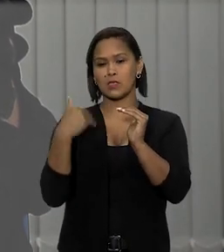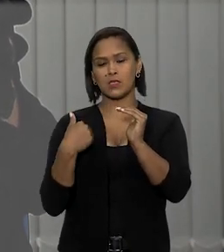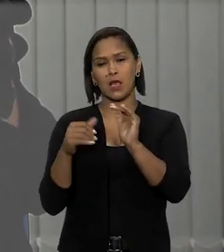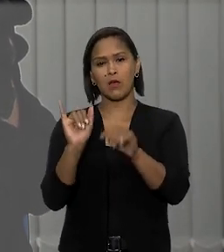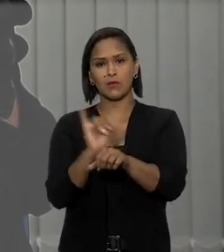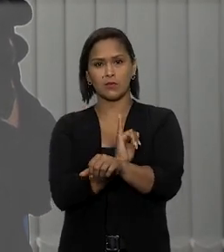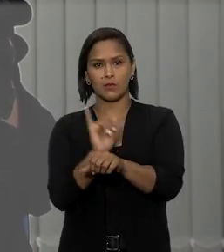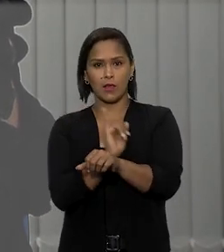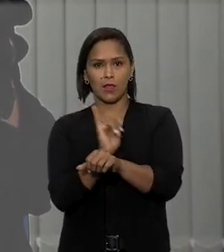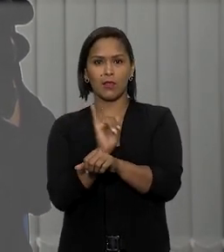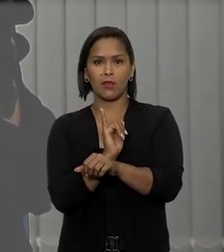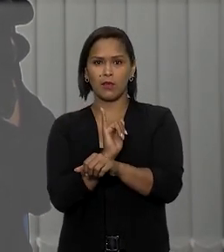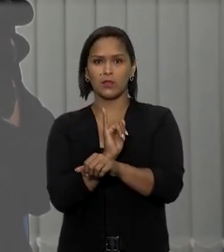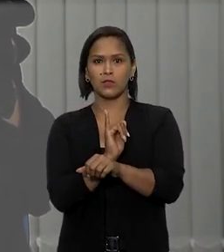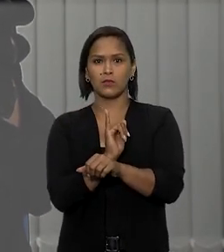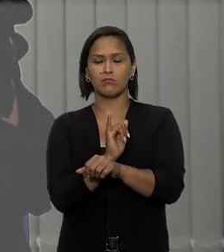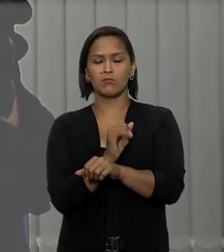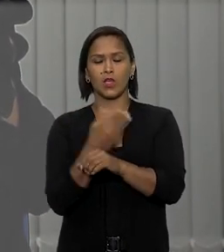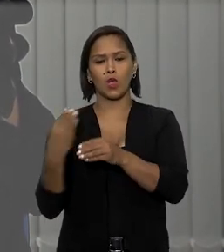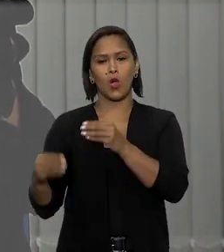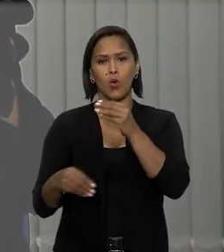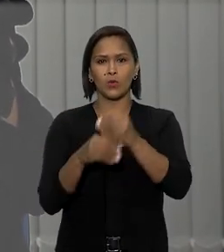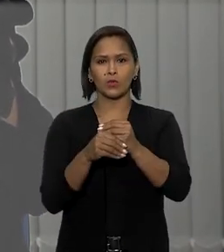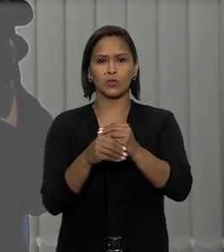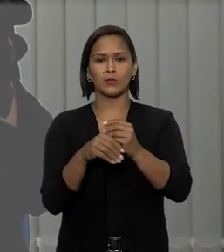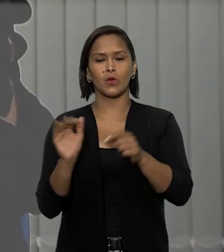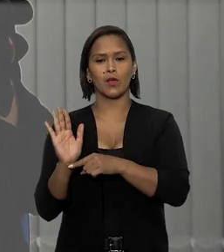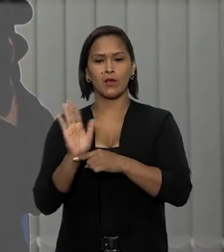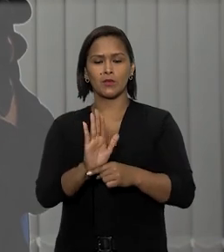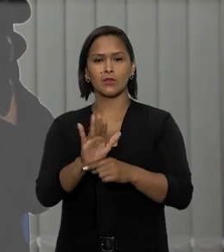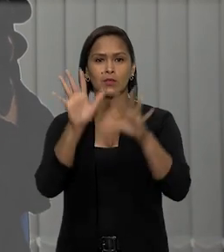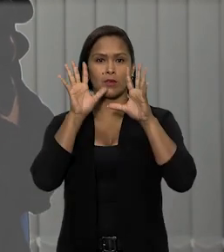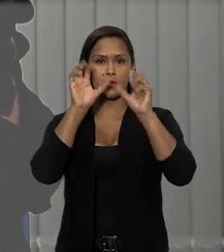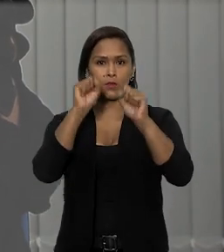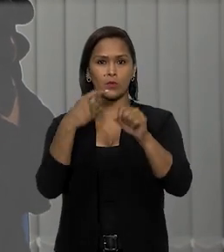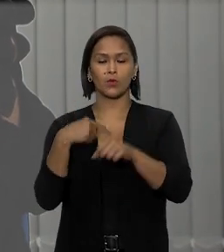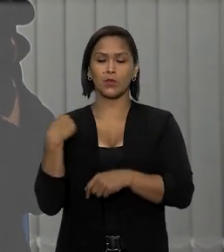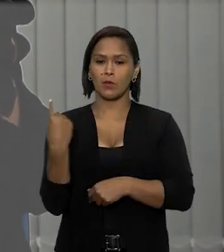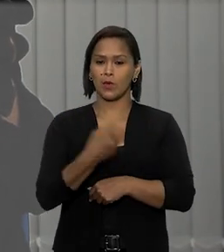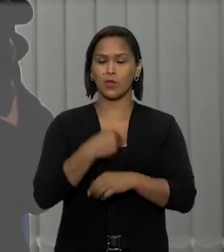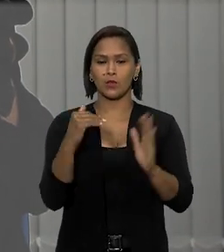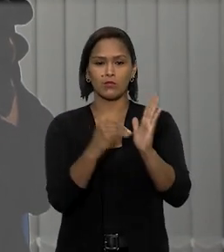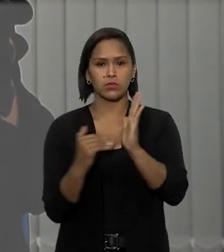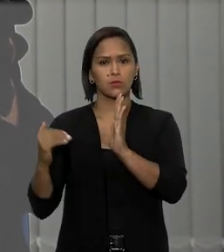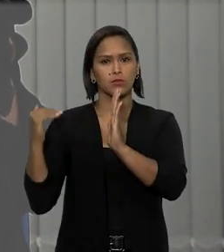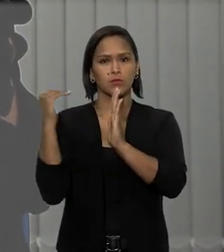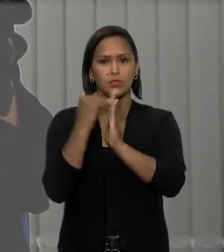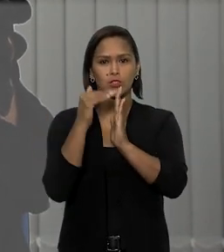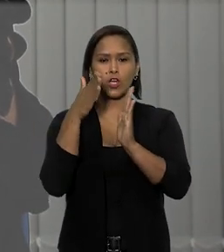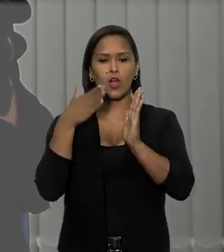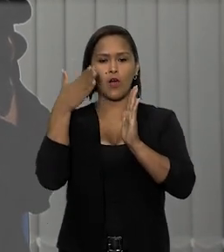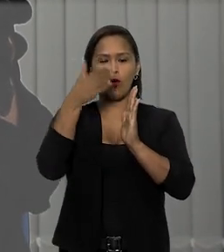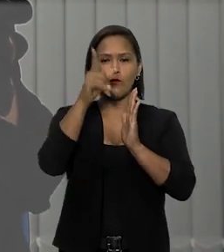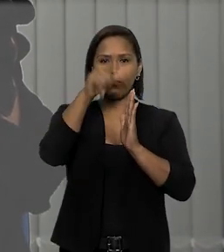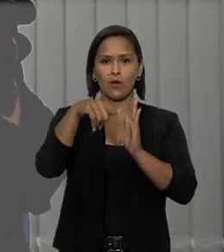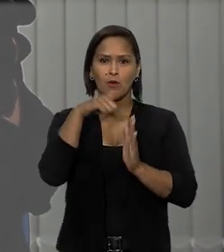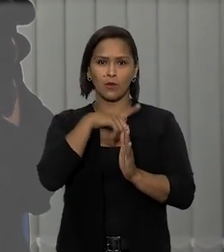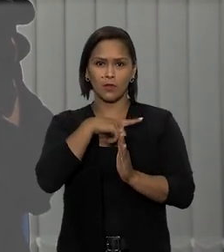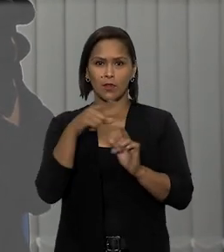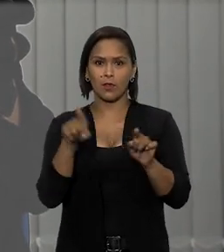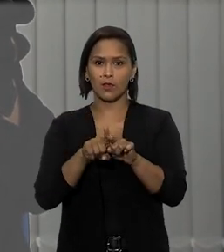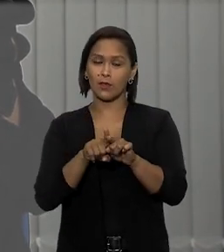objetivo estratégico contribui, auxilia o tribunal para que a gente atinja o nosso objetivo